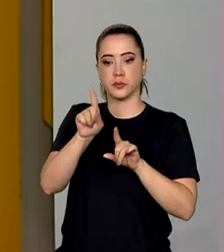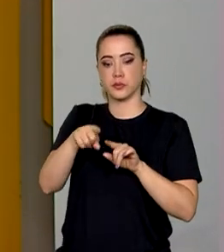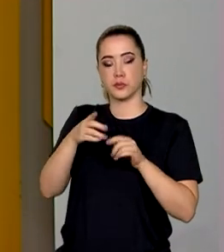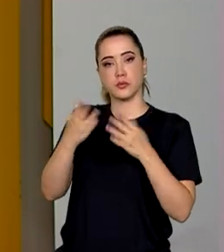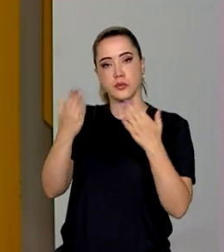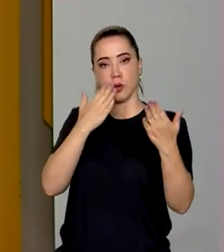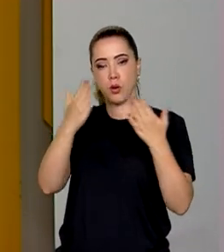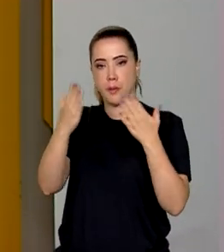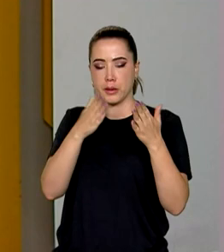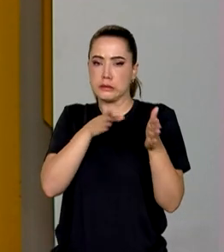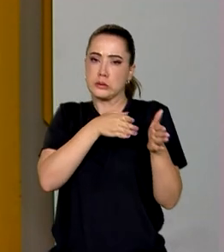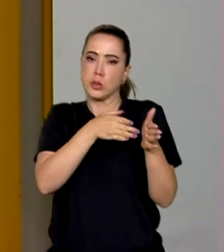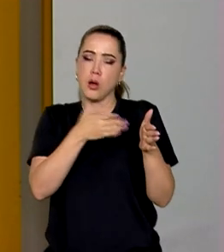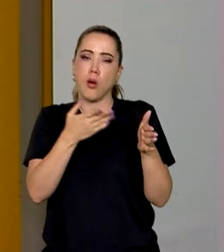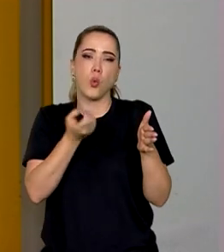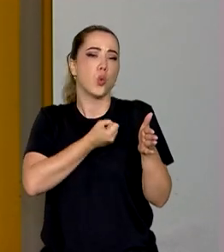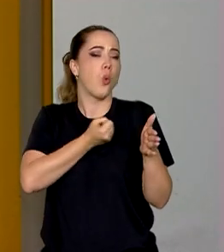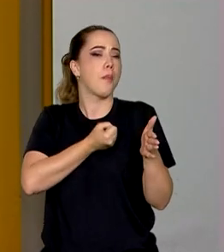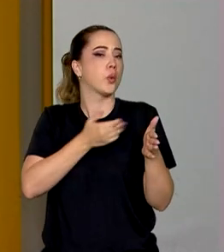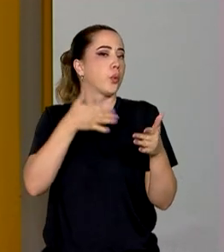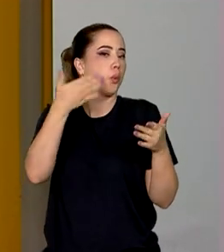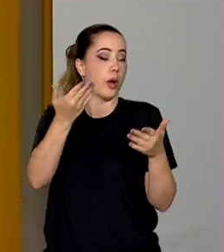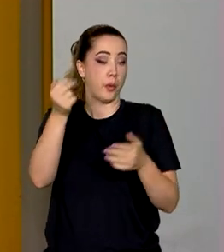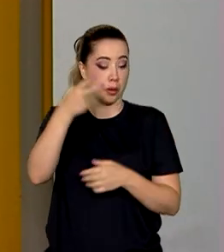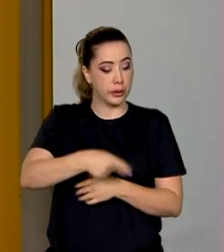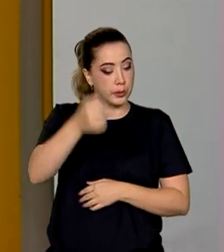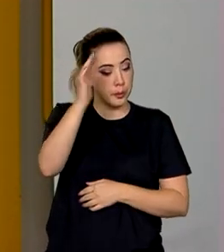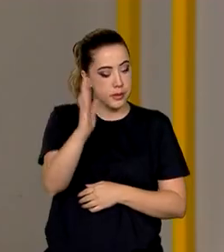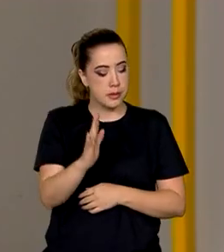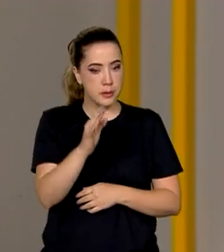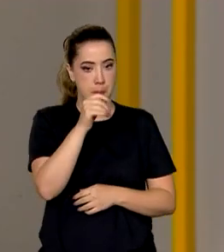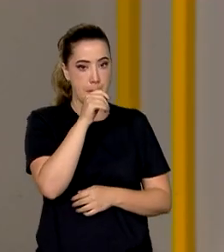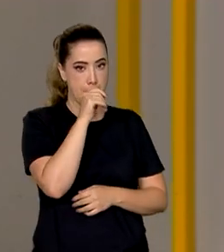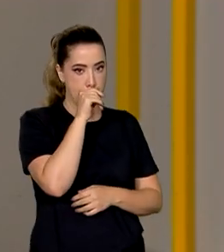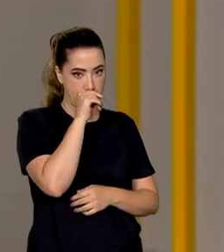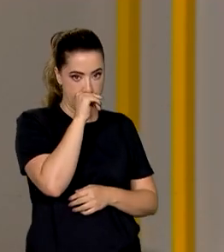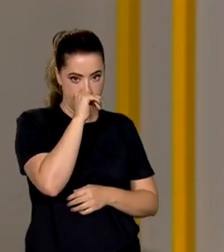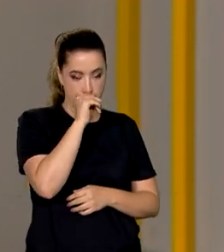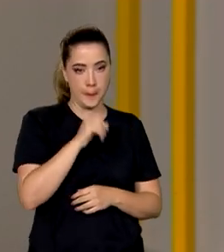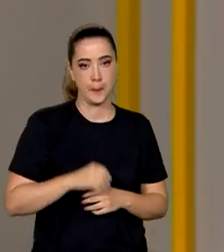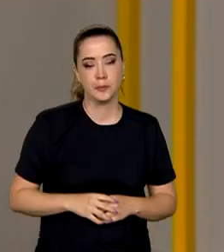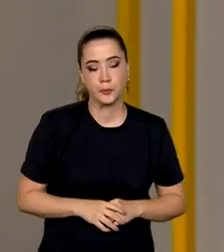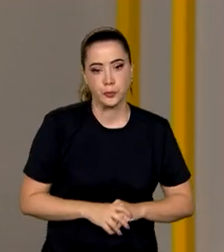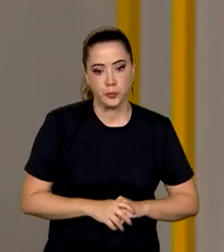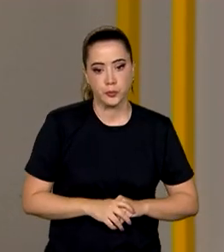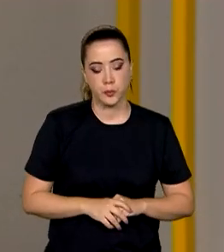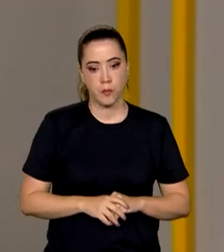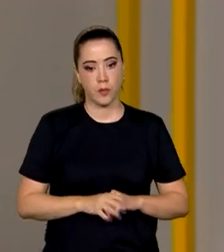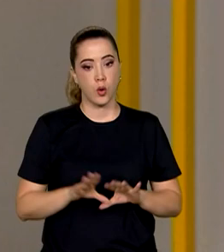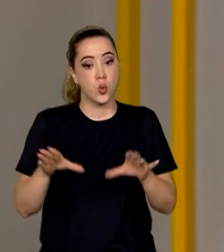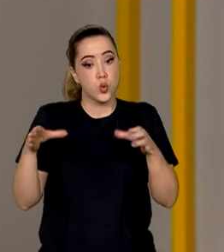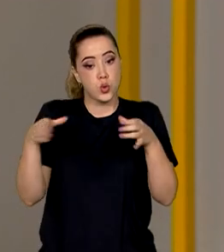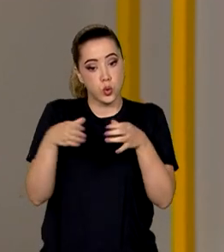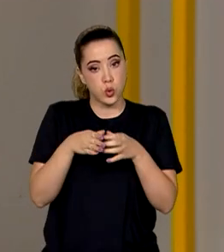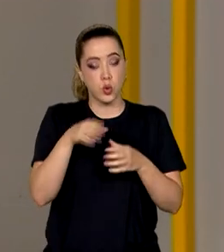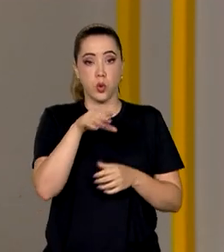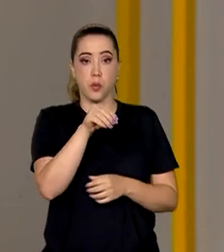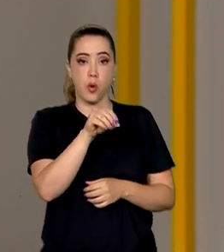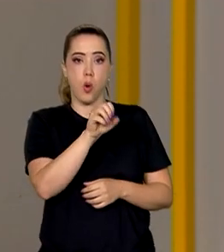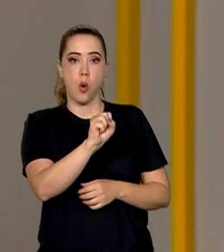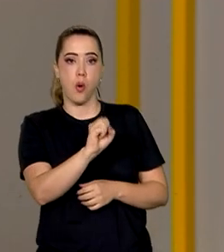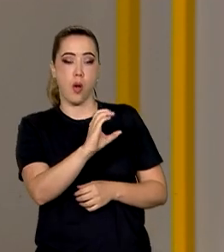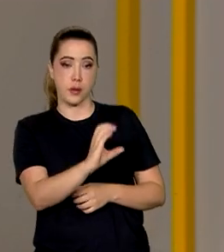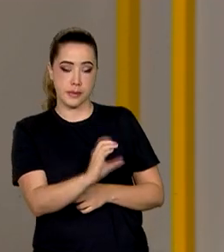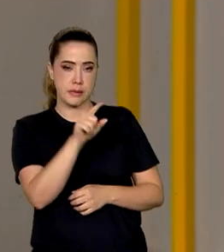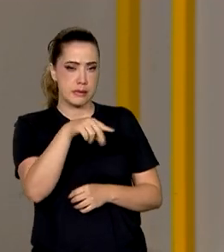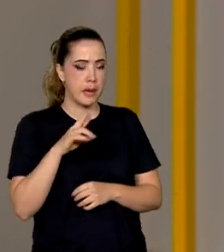estimativa de quantas elas são no Brasil. As organizações da sociedade civil, as chamadas OSCs, elas